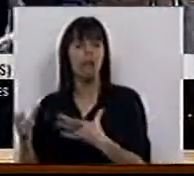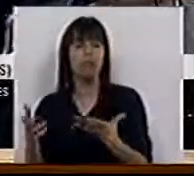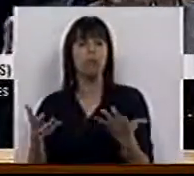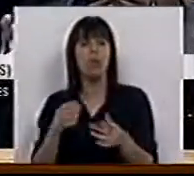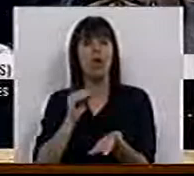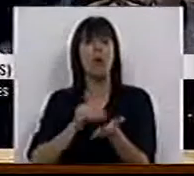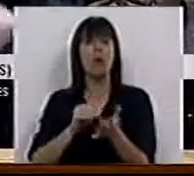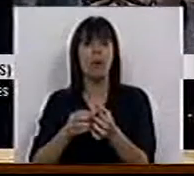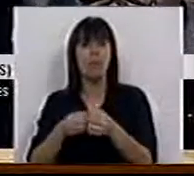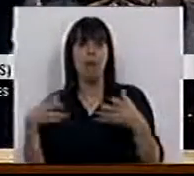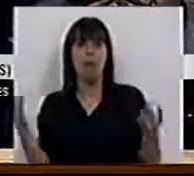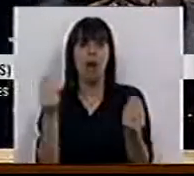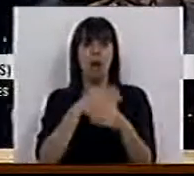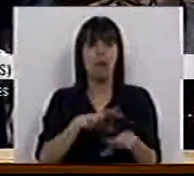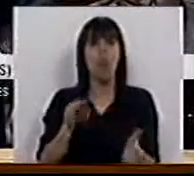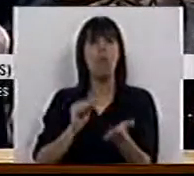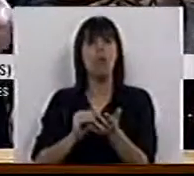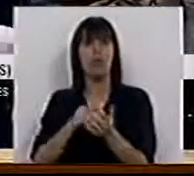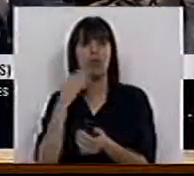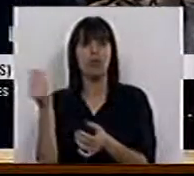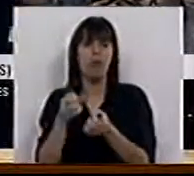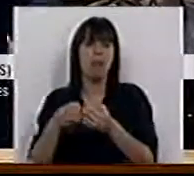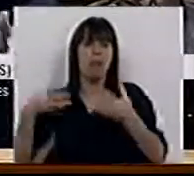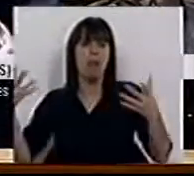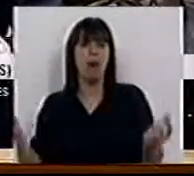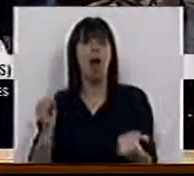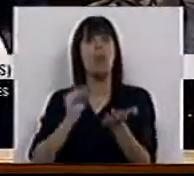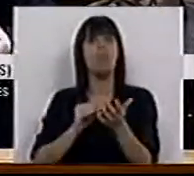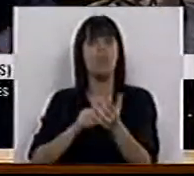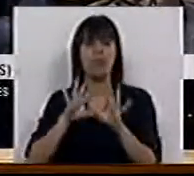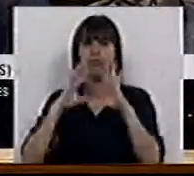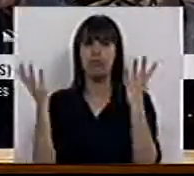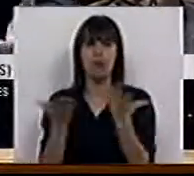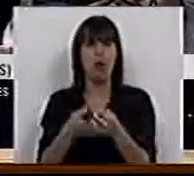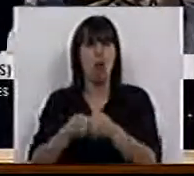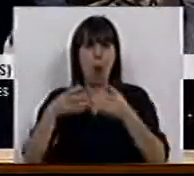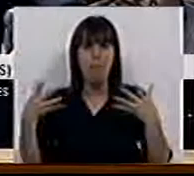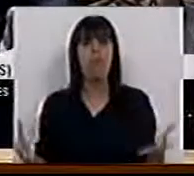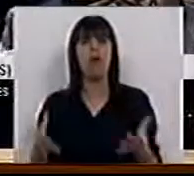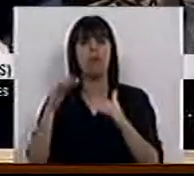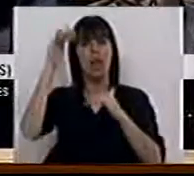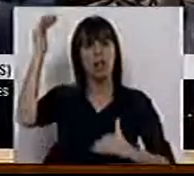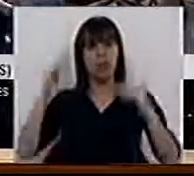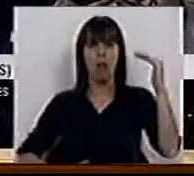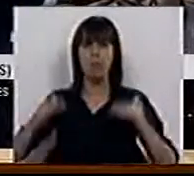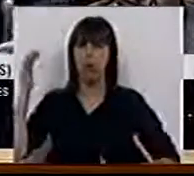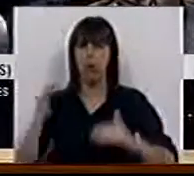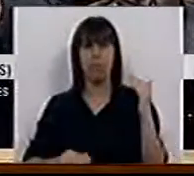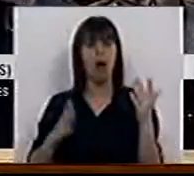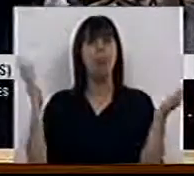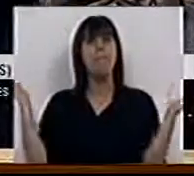aumentou a pobreza infantil, aumentou a pobreza juvenil, aumentou a pobreza em geral, aumentaram as desigualdades,